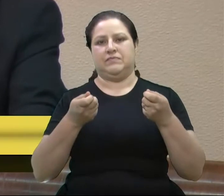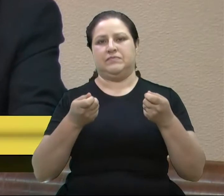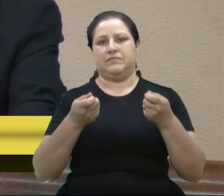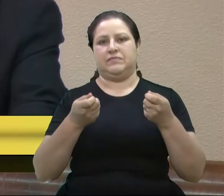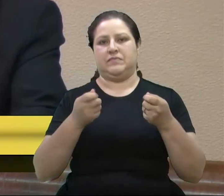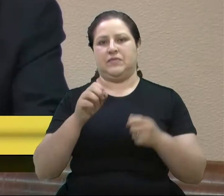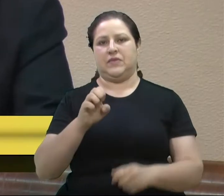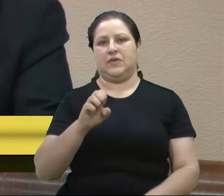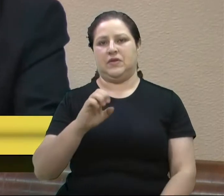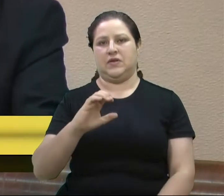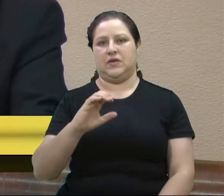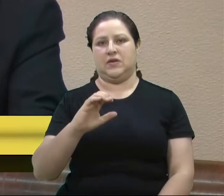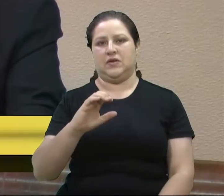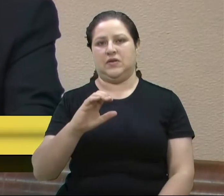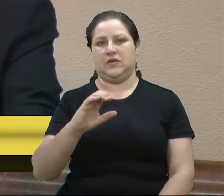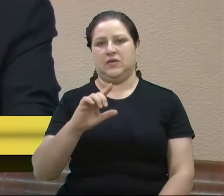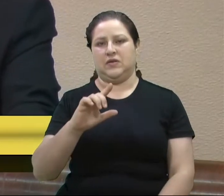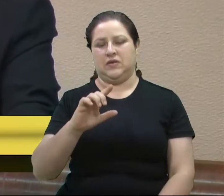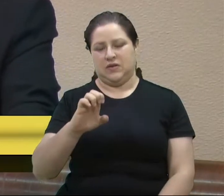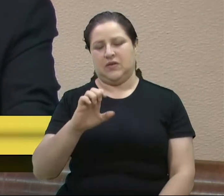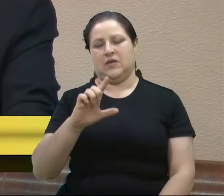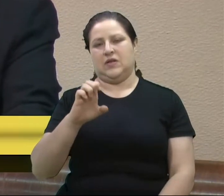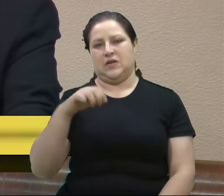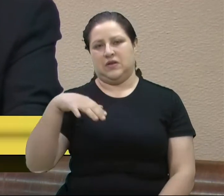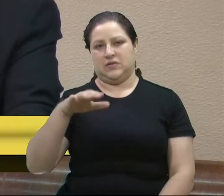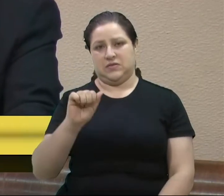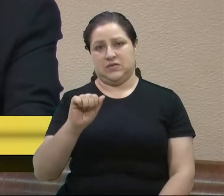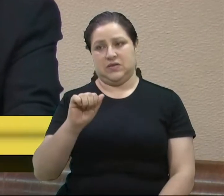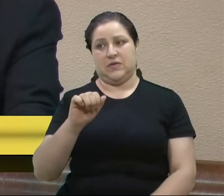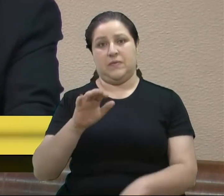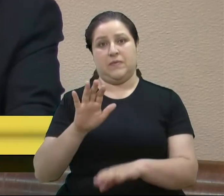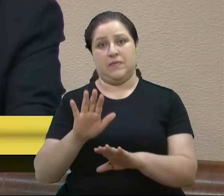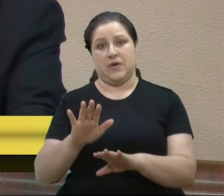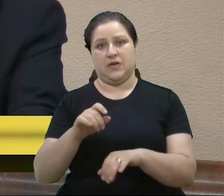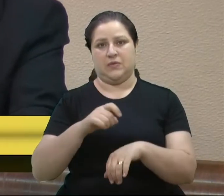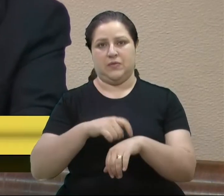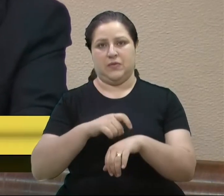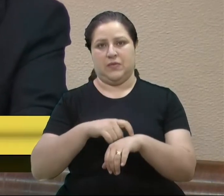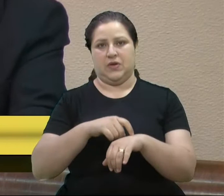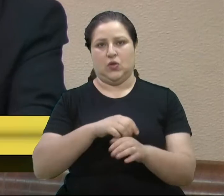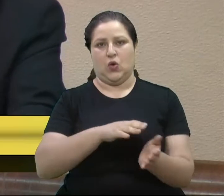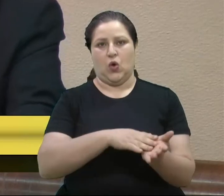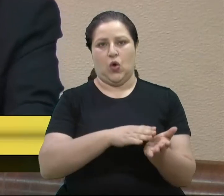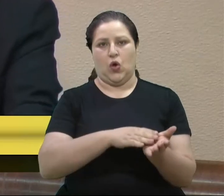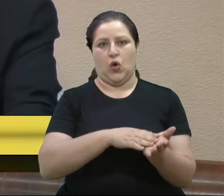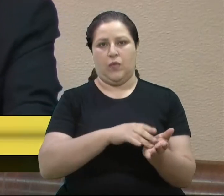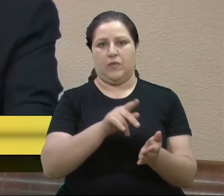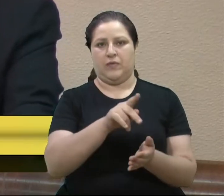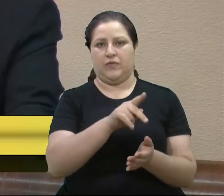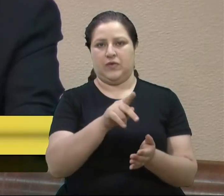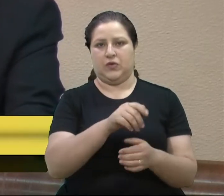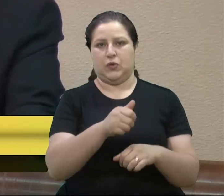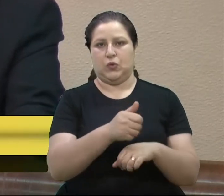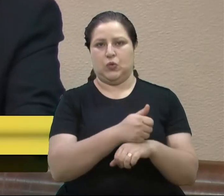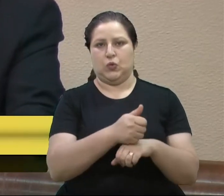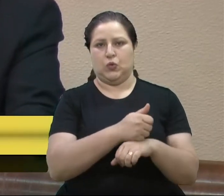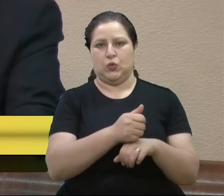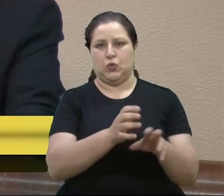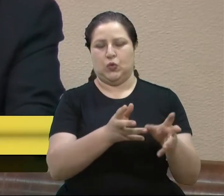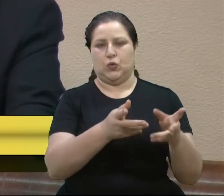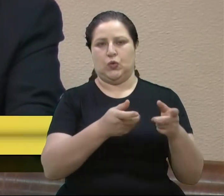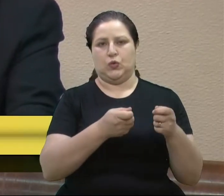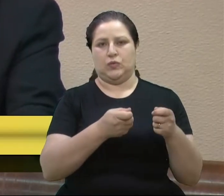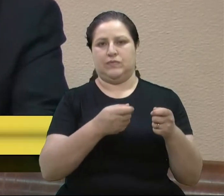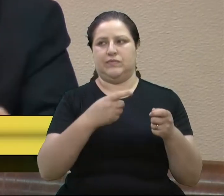questão de cobrar excelência, muitas vezes o professor é perseguido, é perseguido por